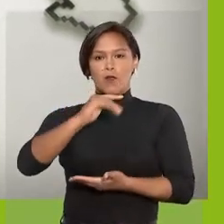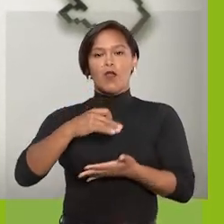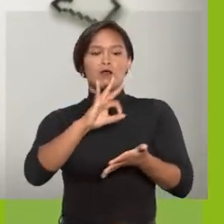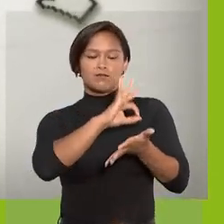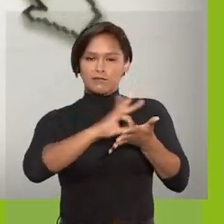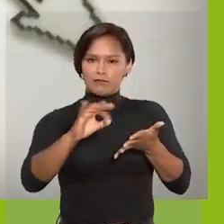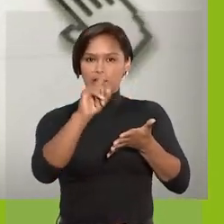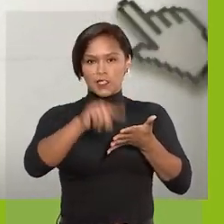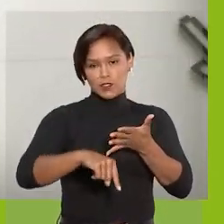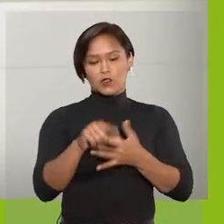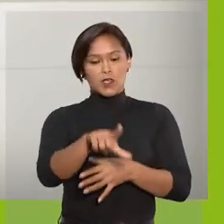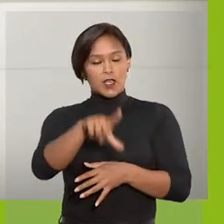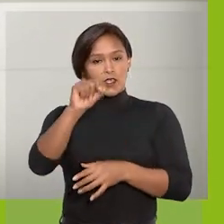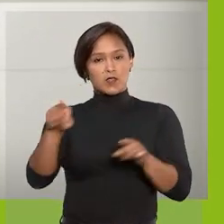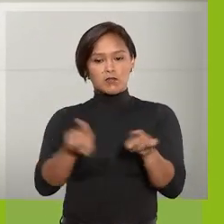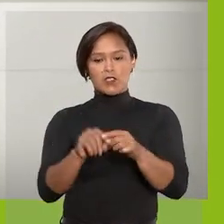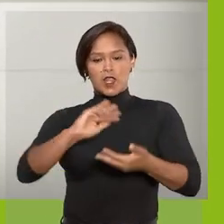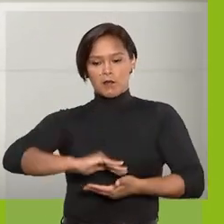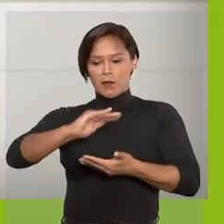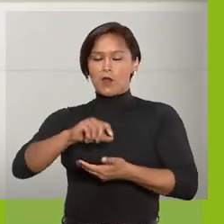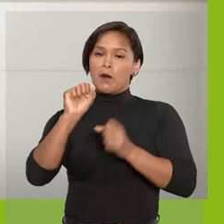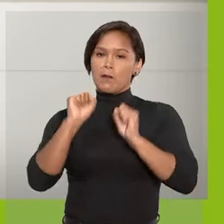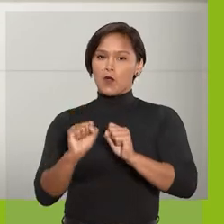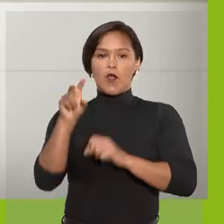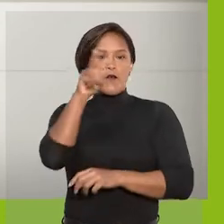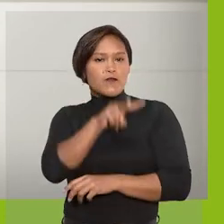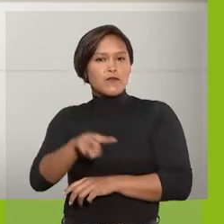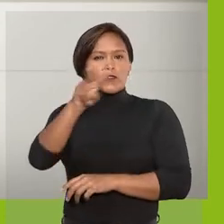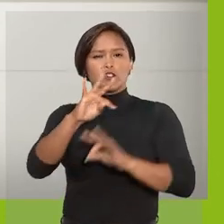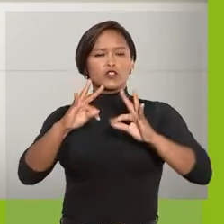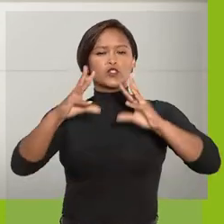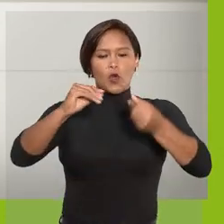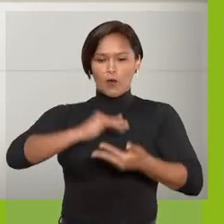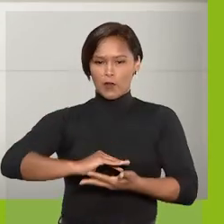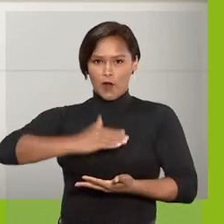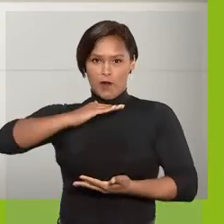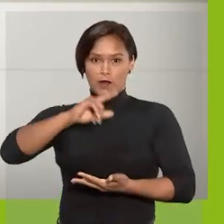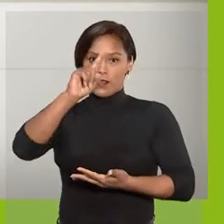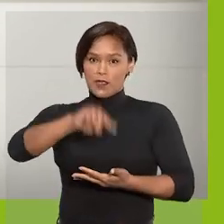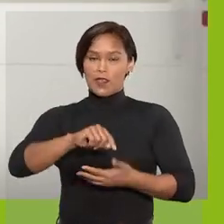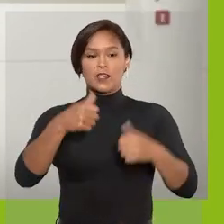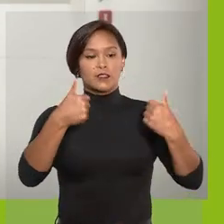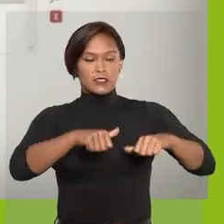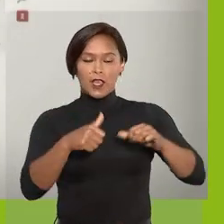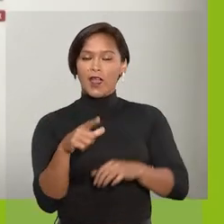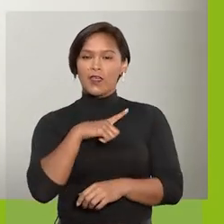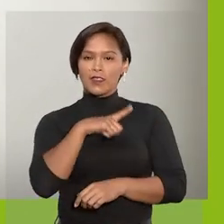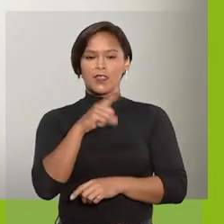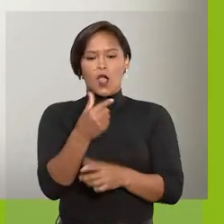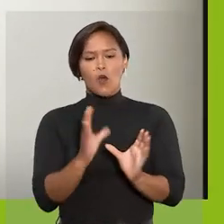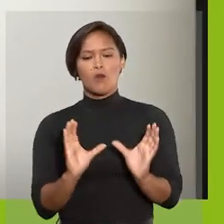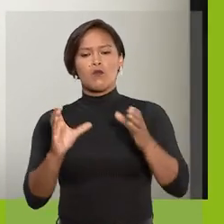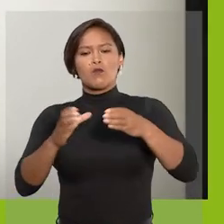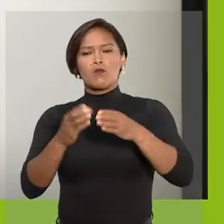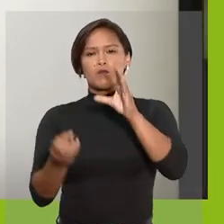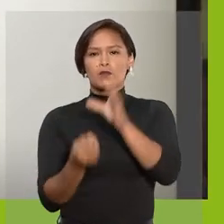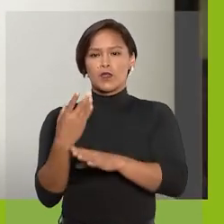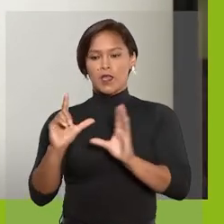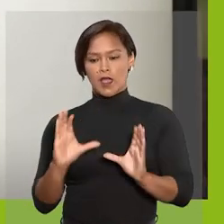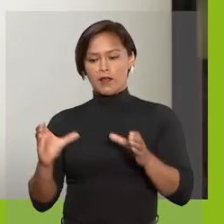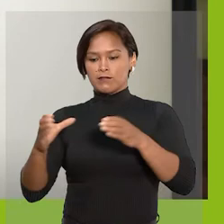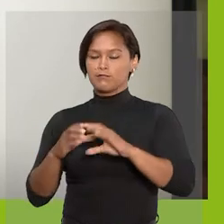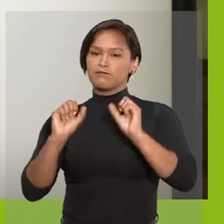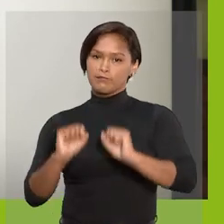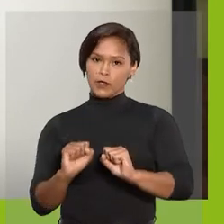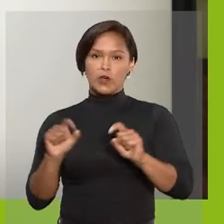assinatura e selecionar as unidades que poderão visualizar o bloco. Caso já exista algum grupo criado na unidade,